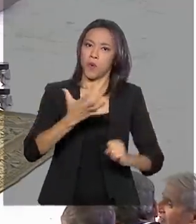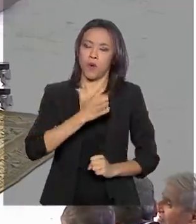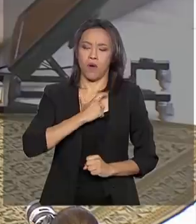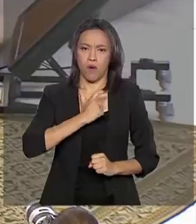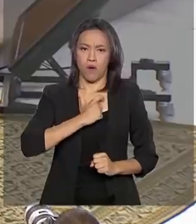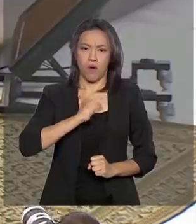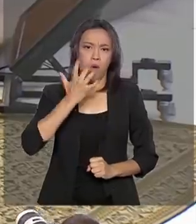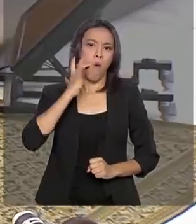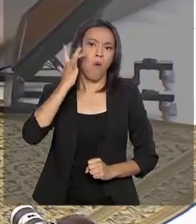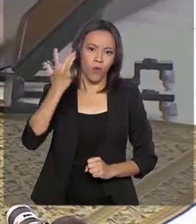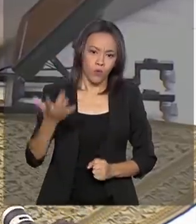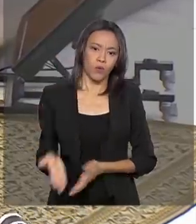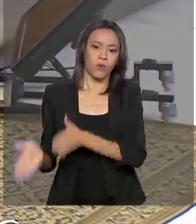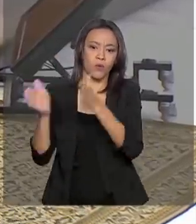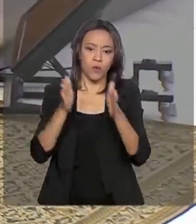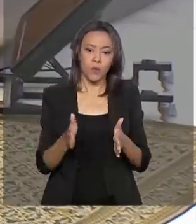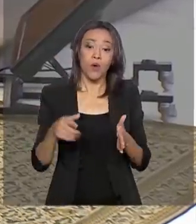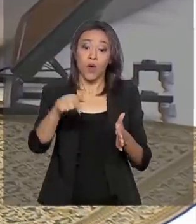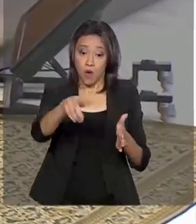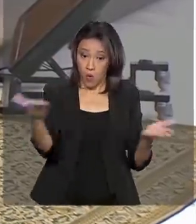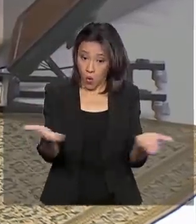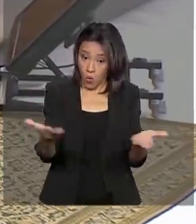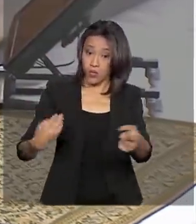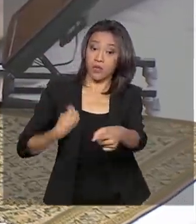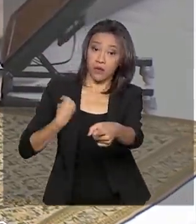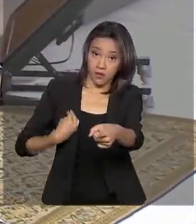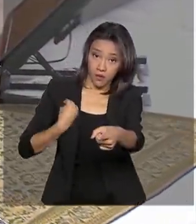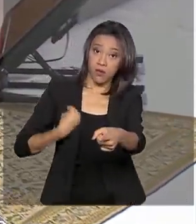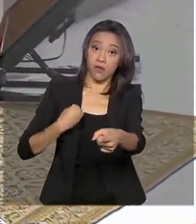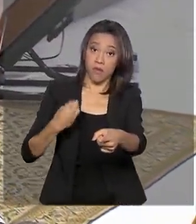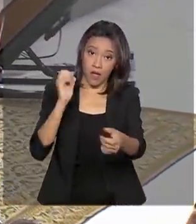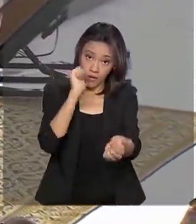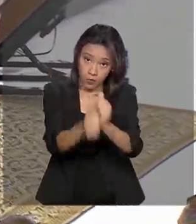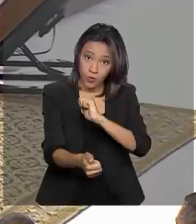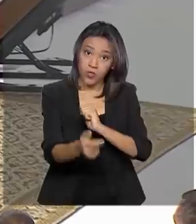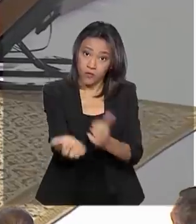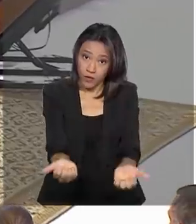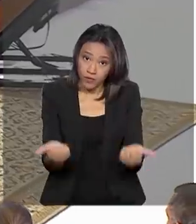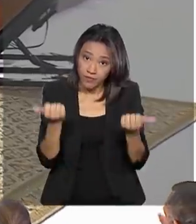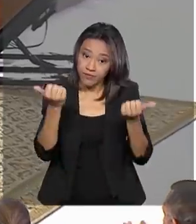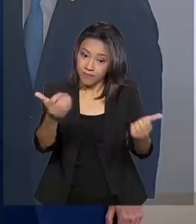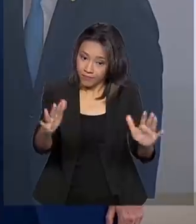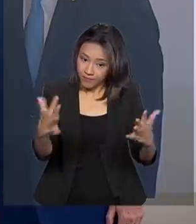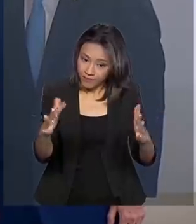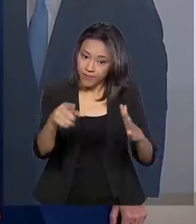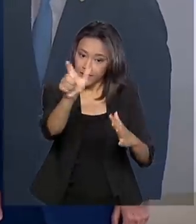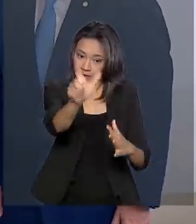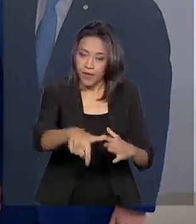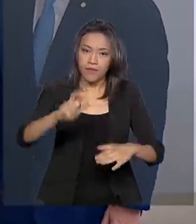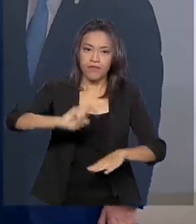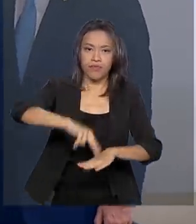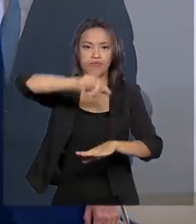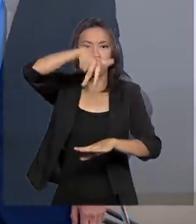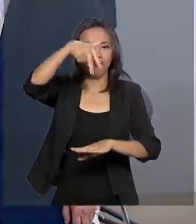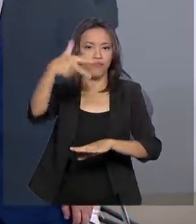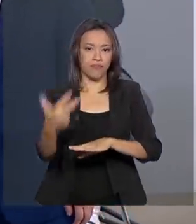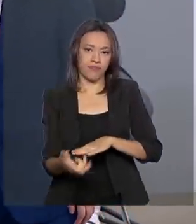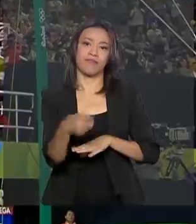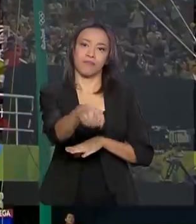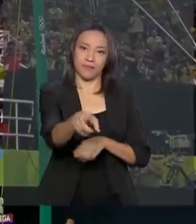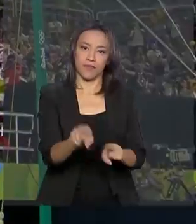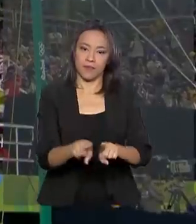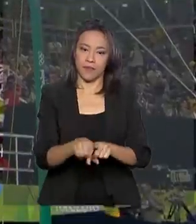Olimpíadas. Atletas da atualidade também foram condecorados. Entre eles, o ginasta e medalhista olímpico Artu